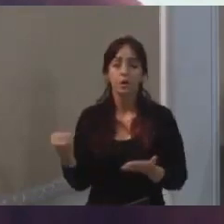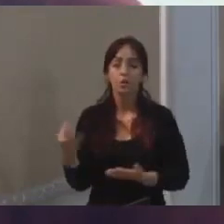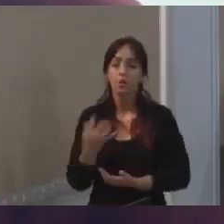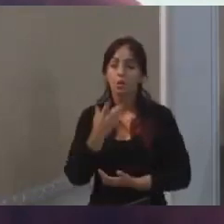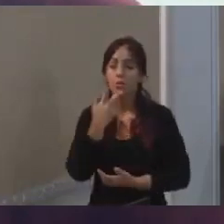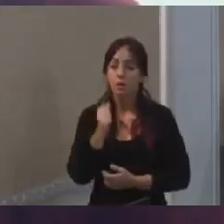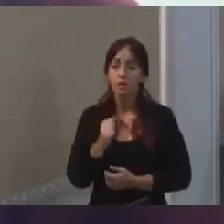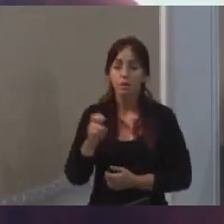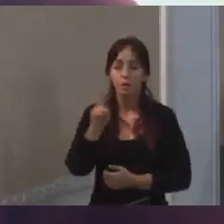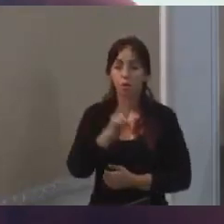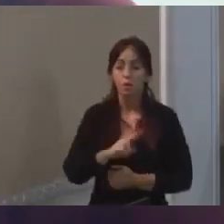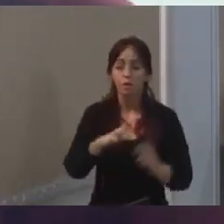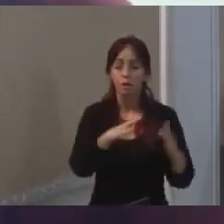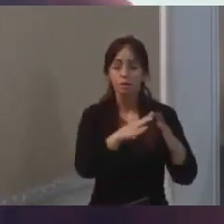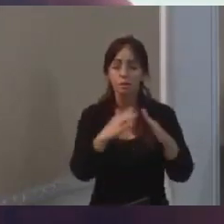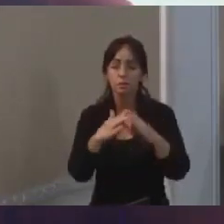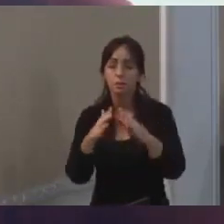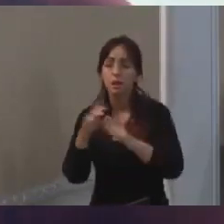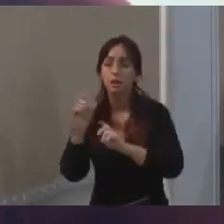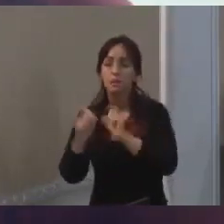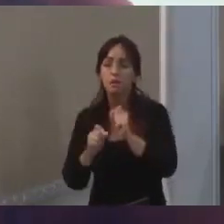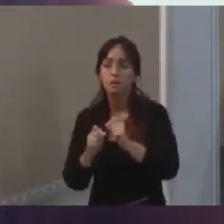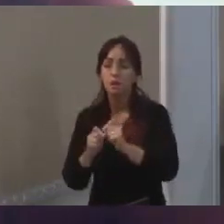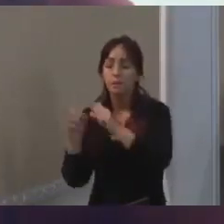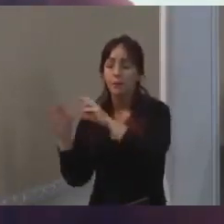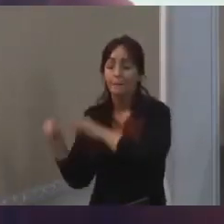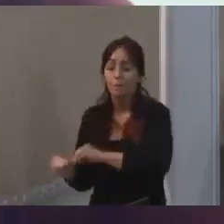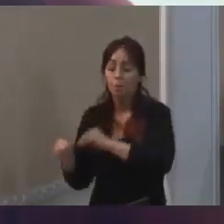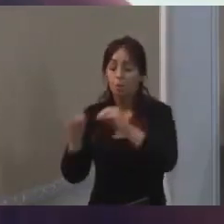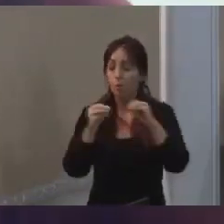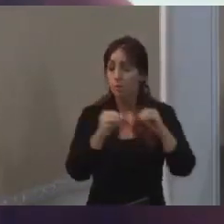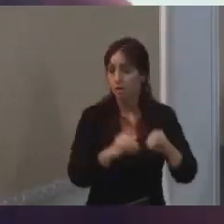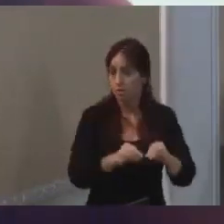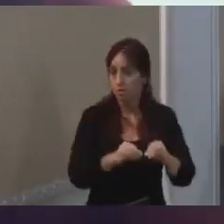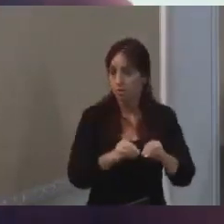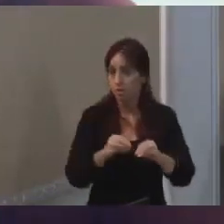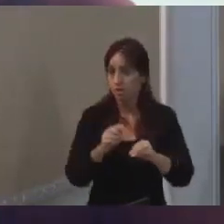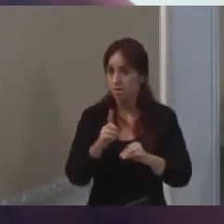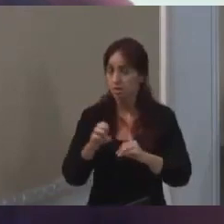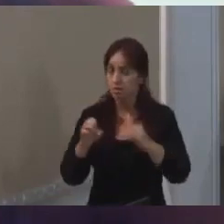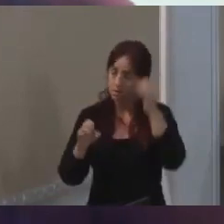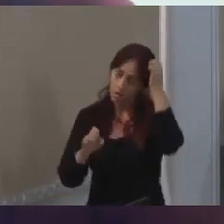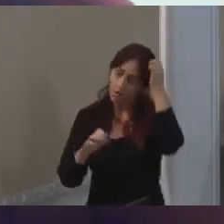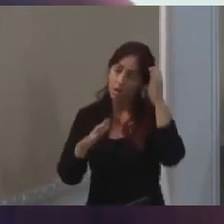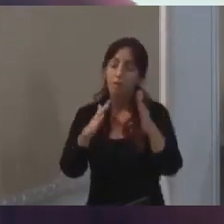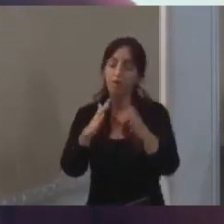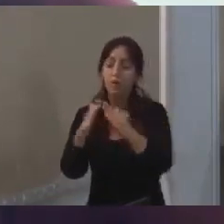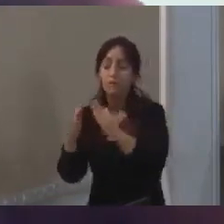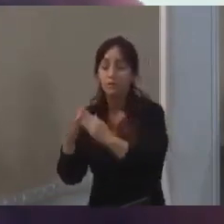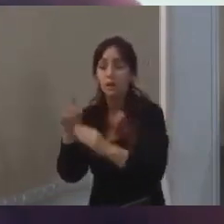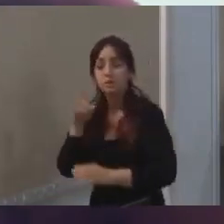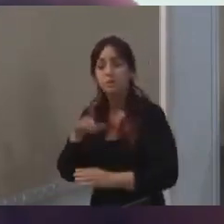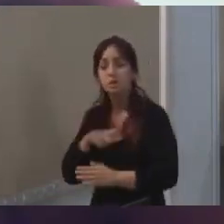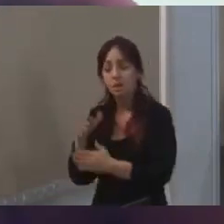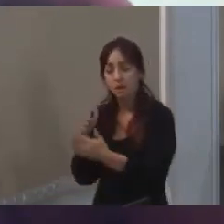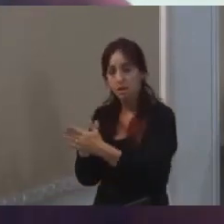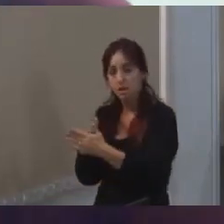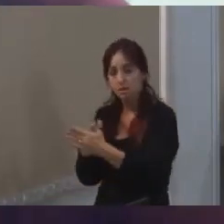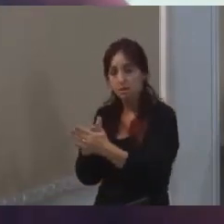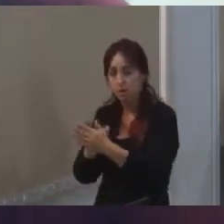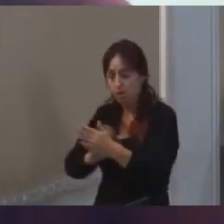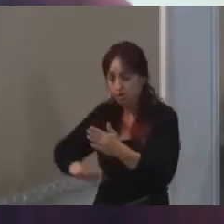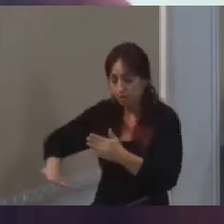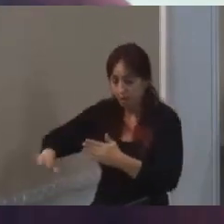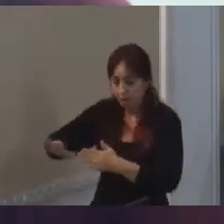unidade habitacional para reassentamento. Dentro de ZEIS, favelas, quando você faz uma intervenção de urbanização,